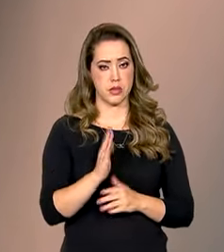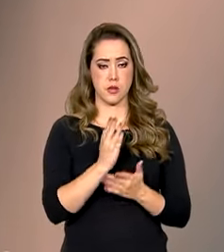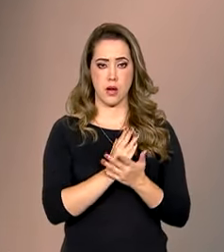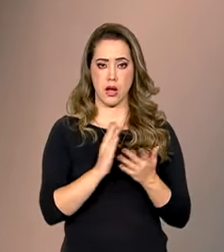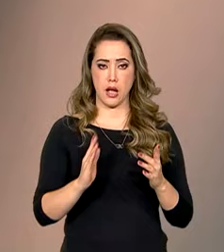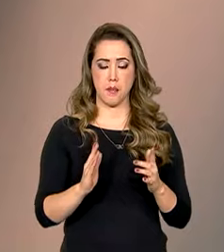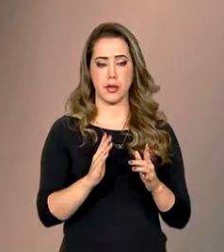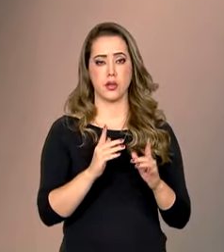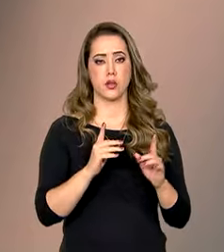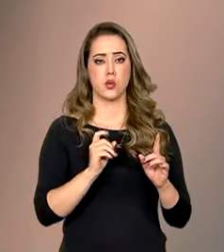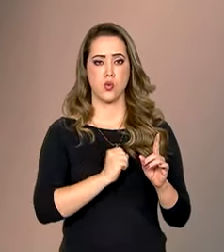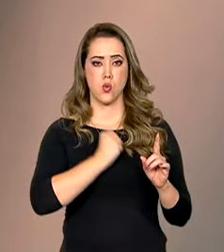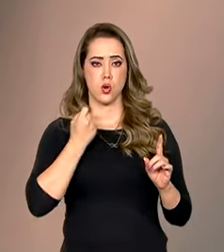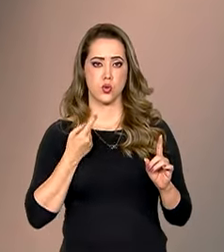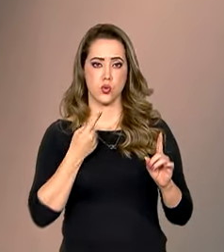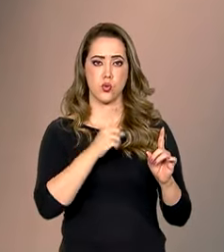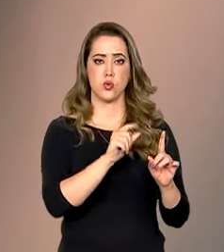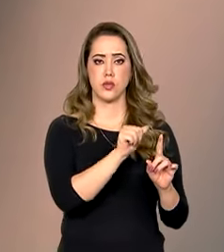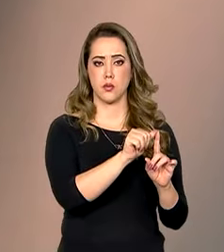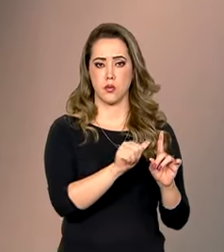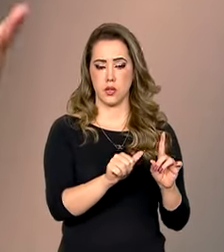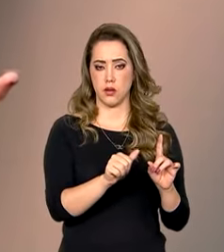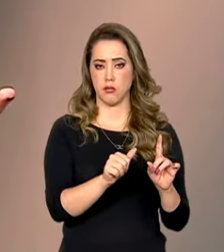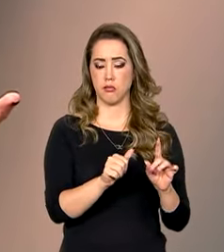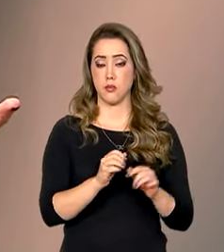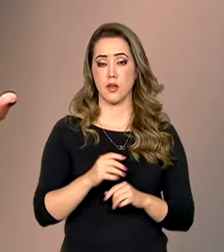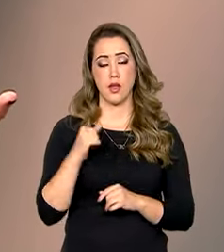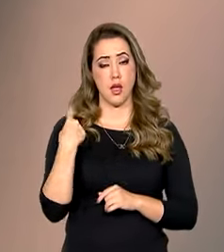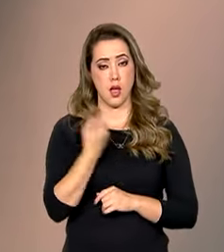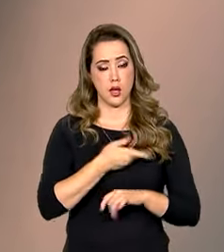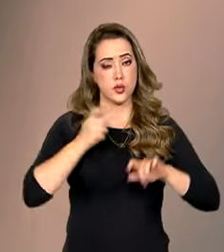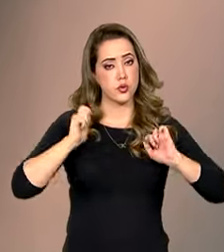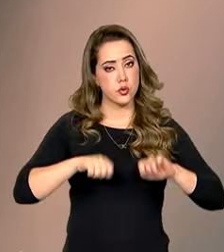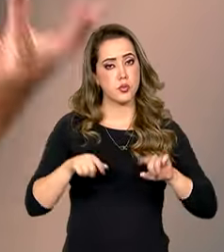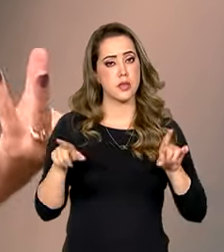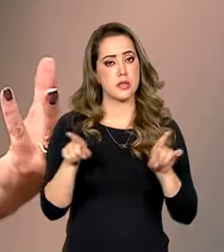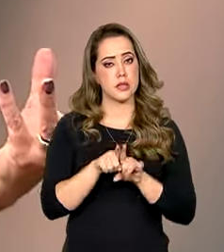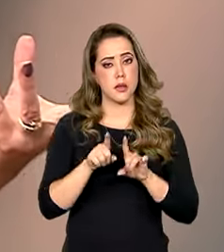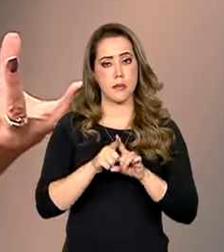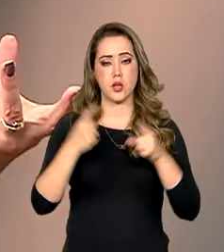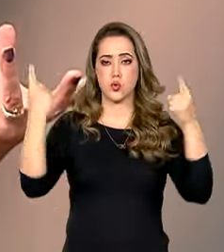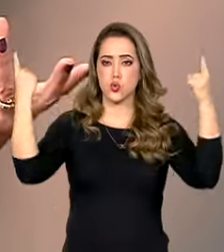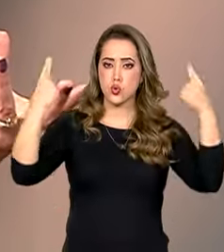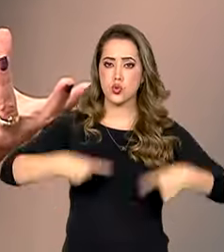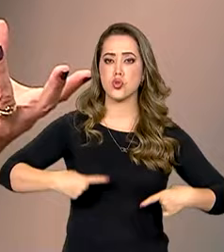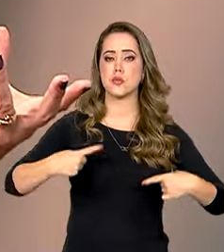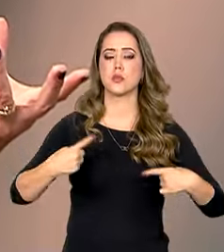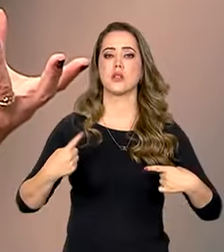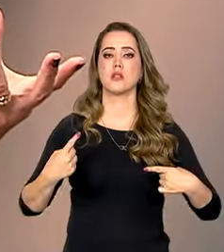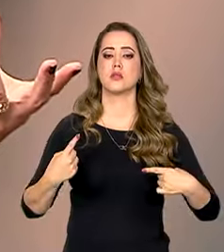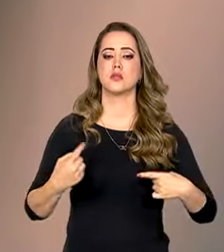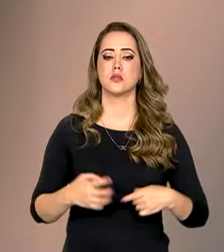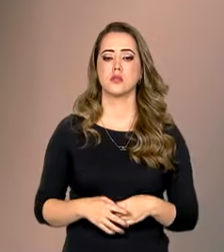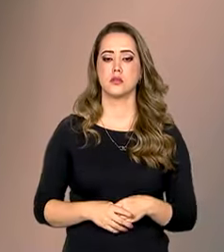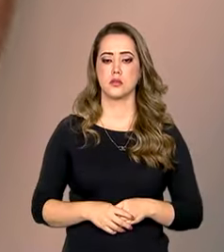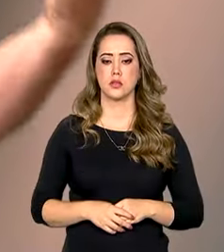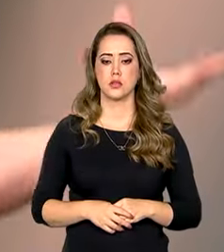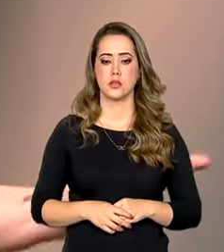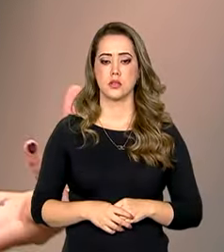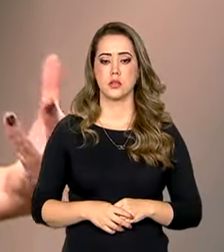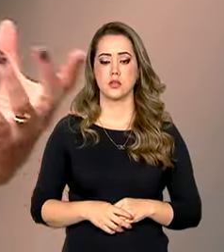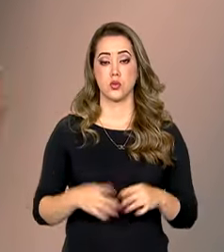Brasil Sem Misoginia, nós possamos também disputar a